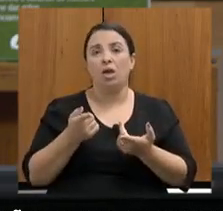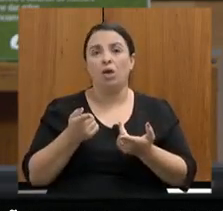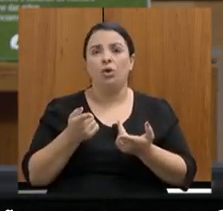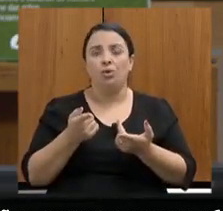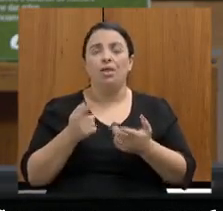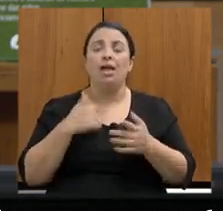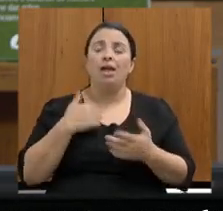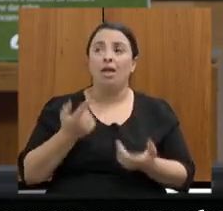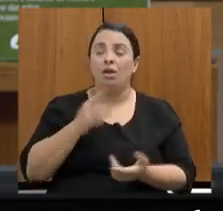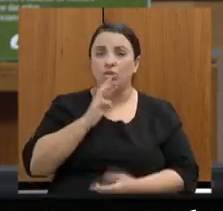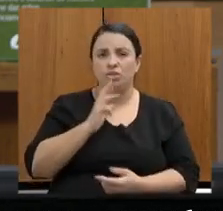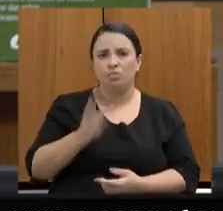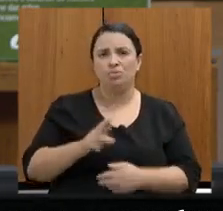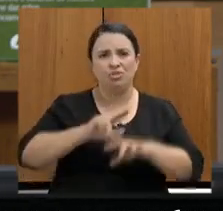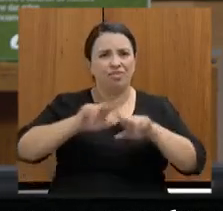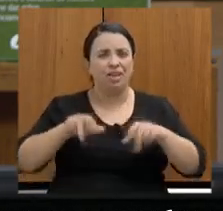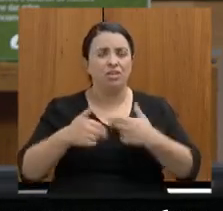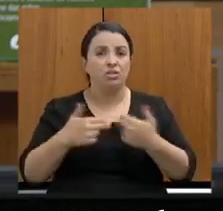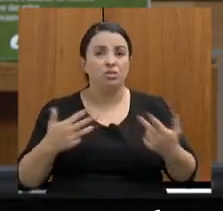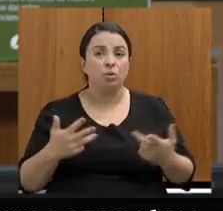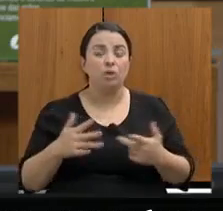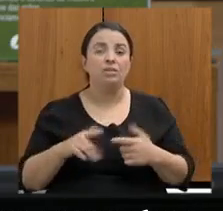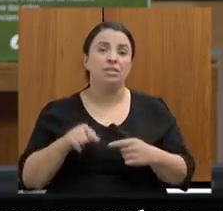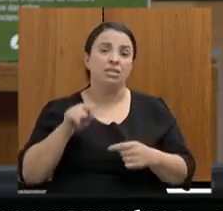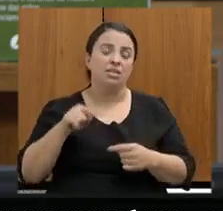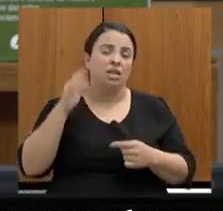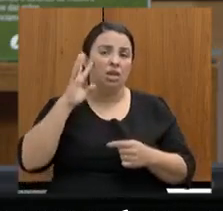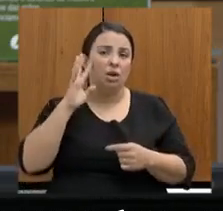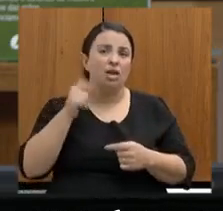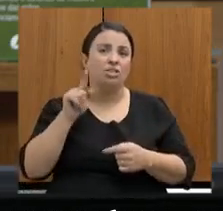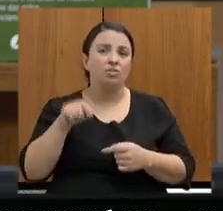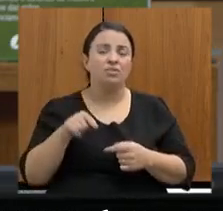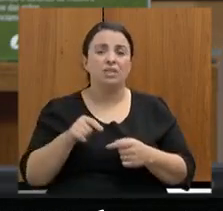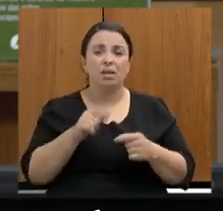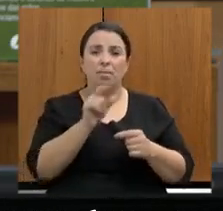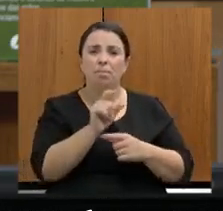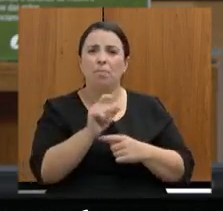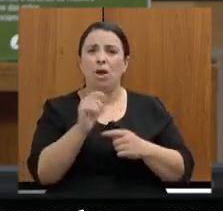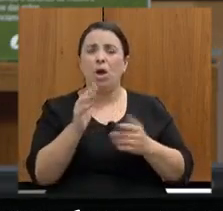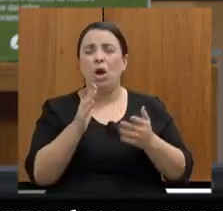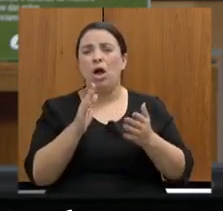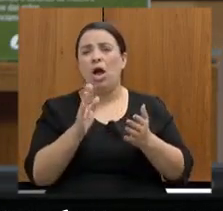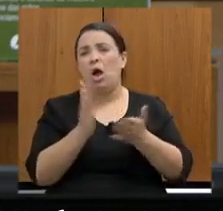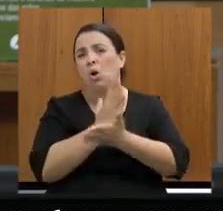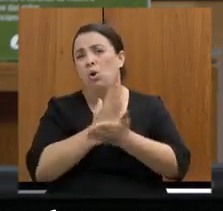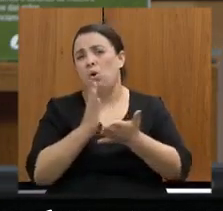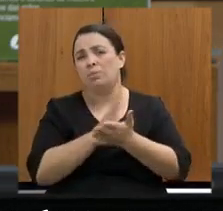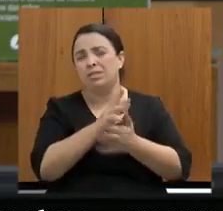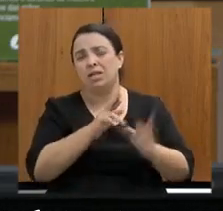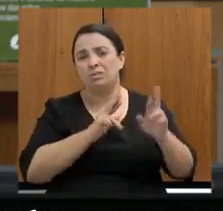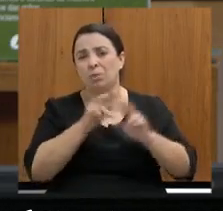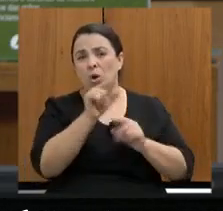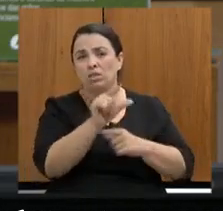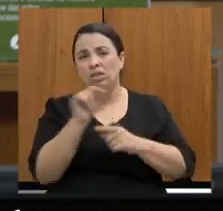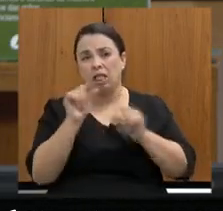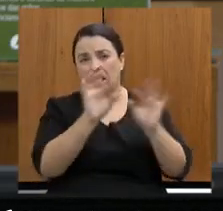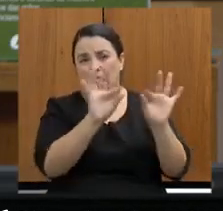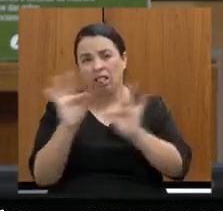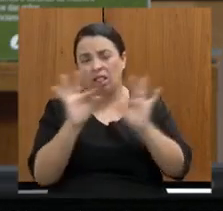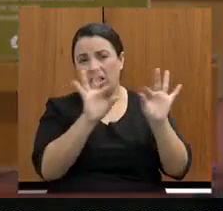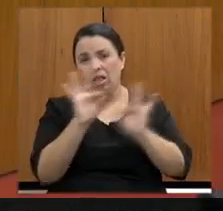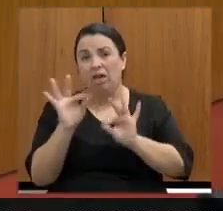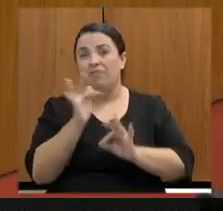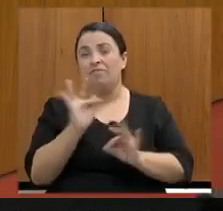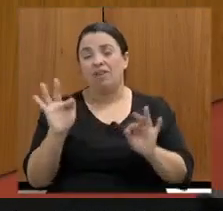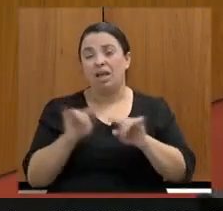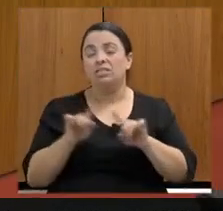lhe respondi uma série de coisas e acredito que a senhora pincelou parte, que você pincelou parte da minha resposta. Entendo que eu sim, já respondi